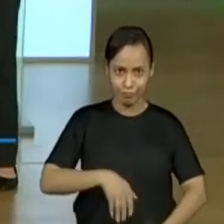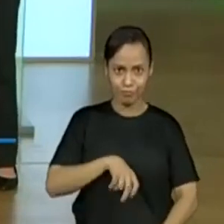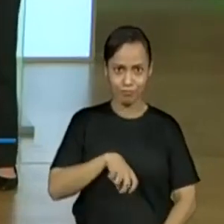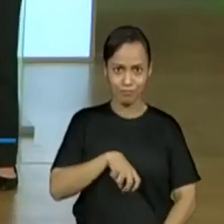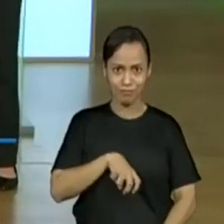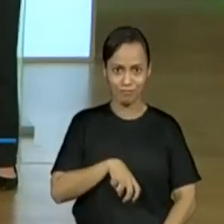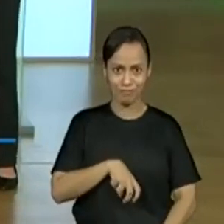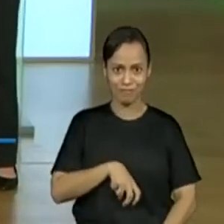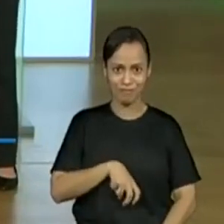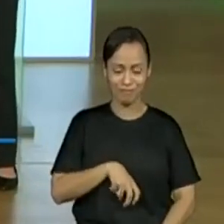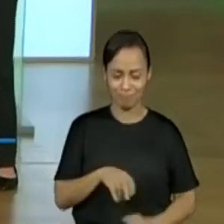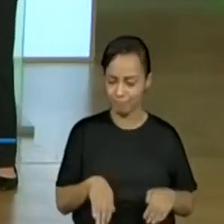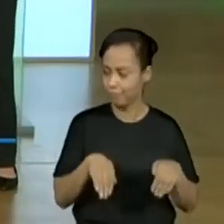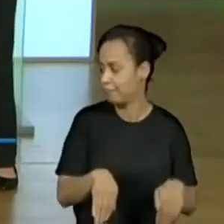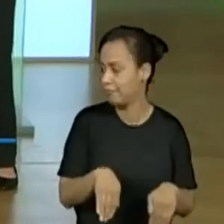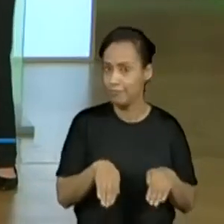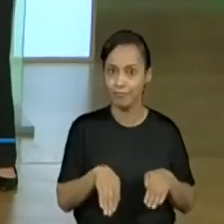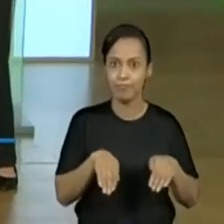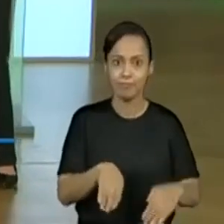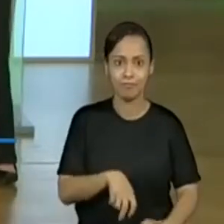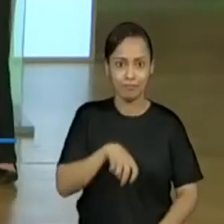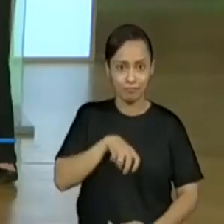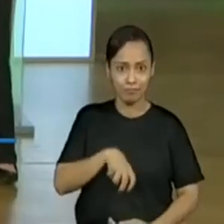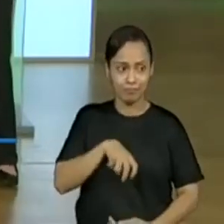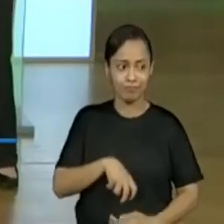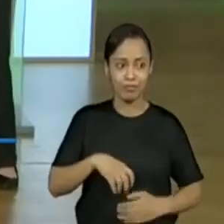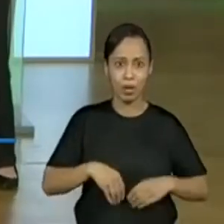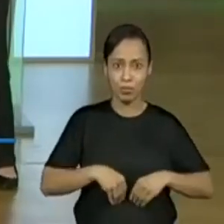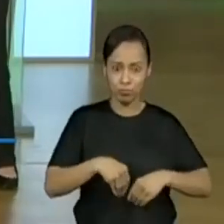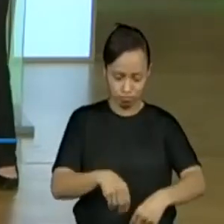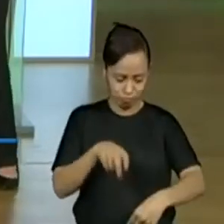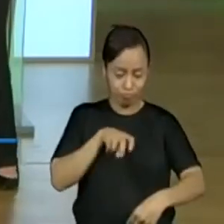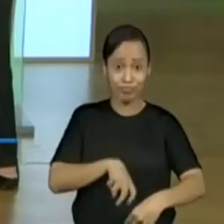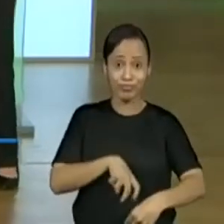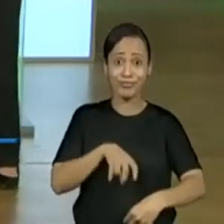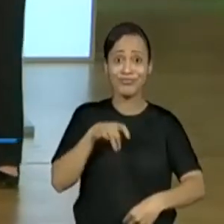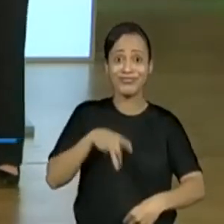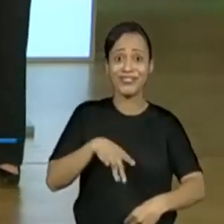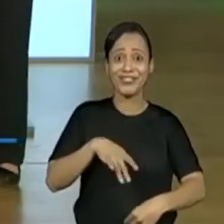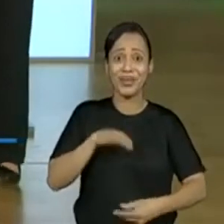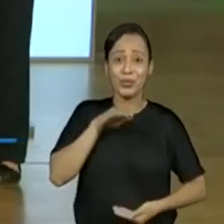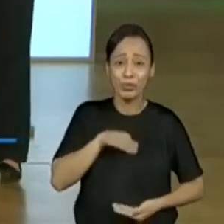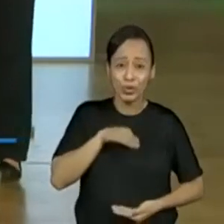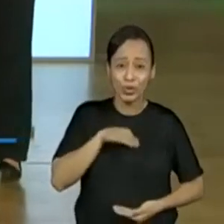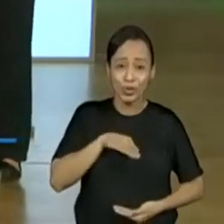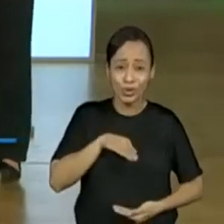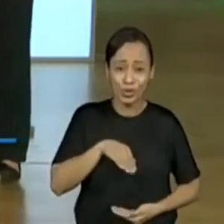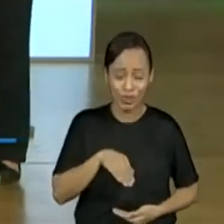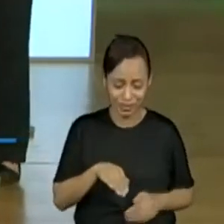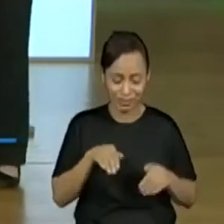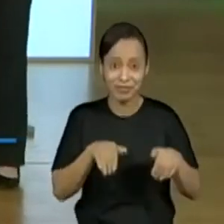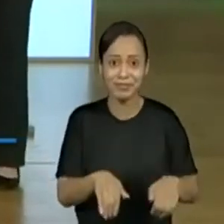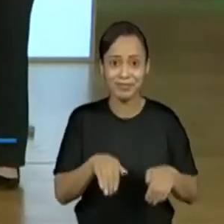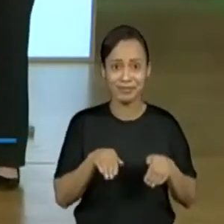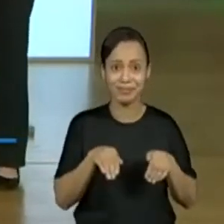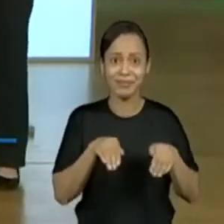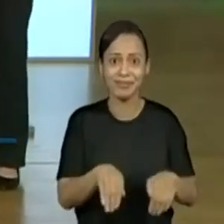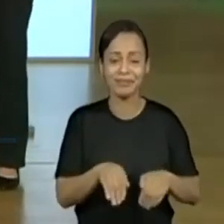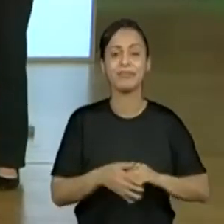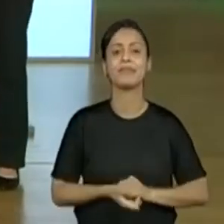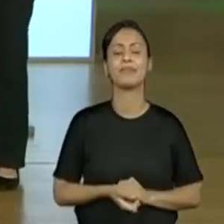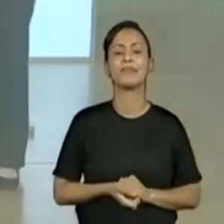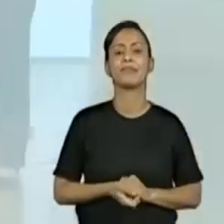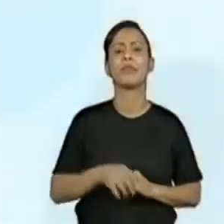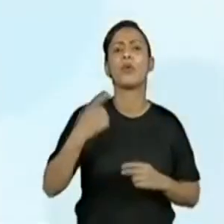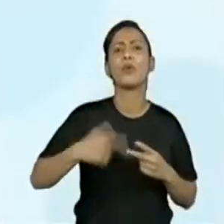pouco mais depressa do que outros animais. Saltos, não Que pode ter aí alguns metros de distância. Isso. Temos ali um